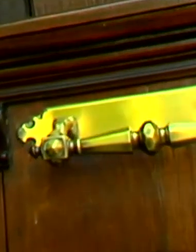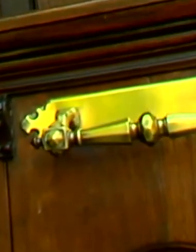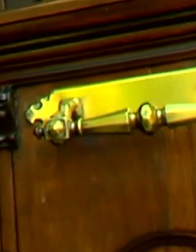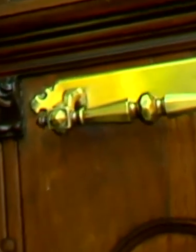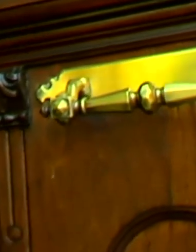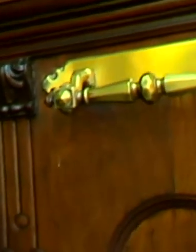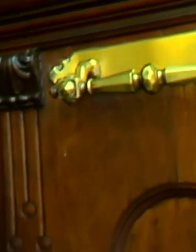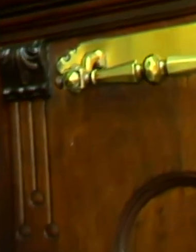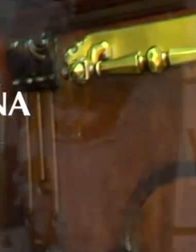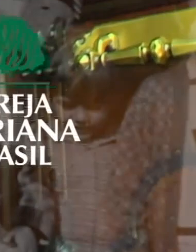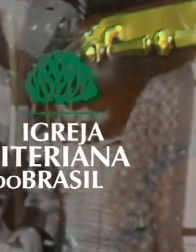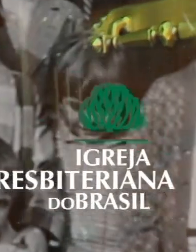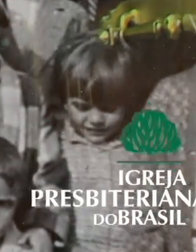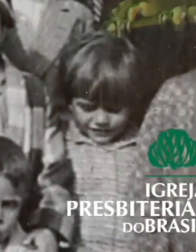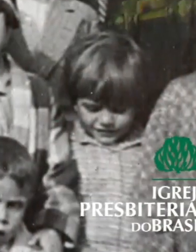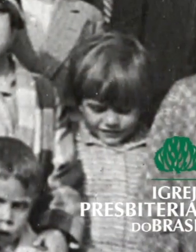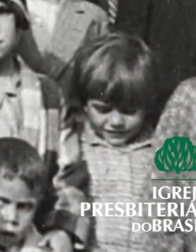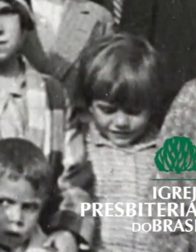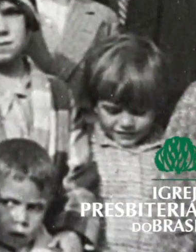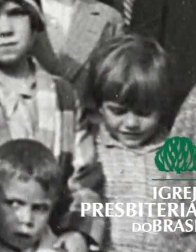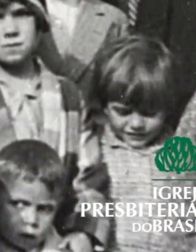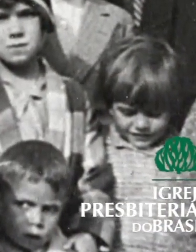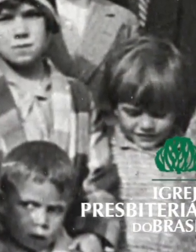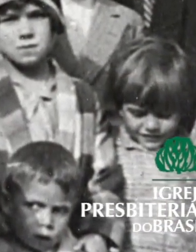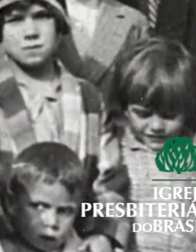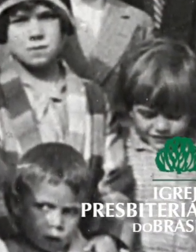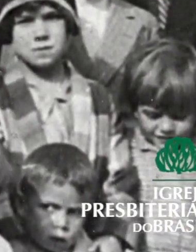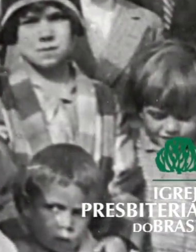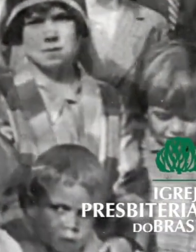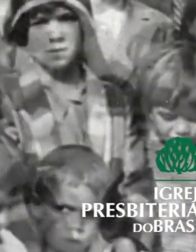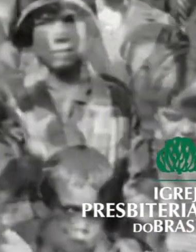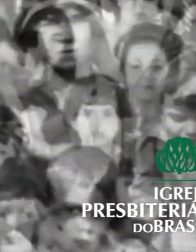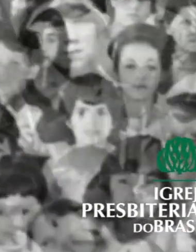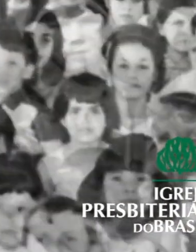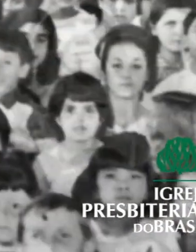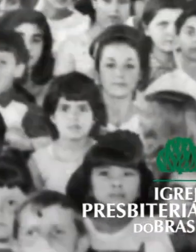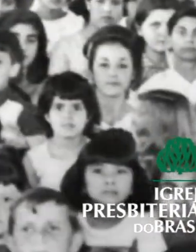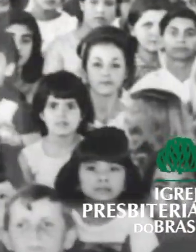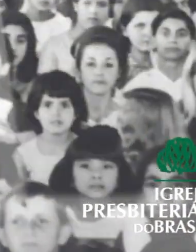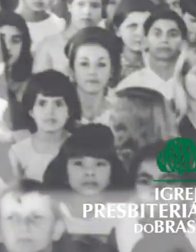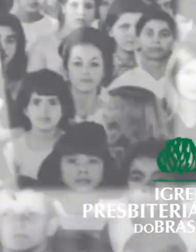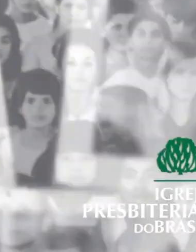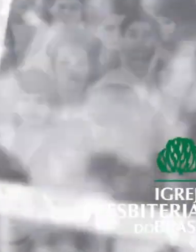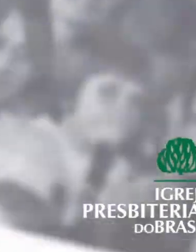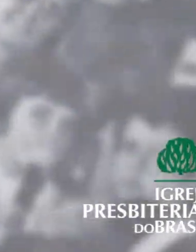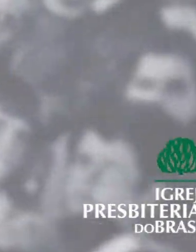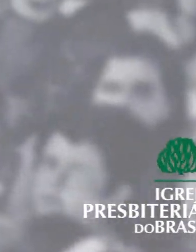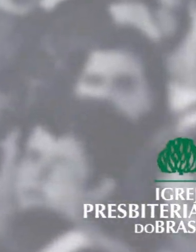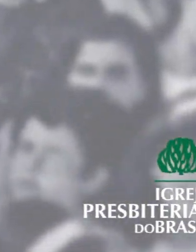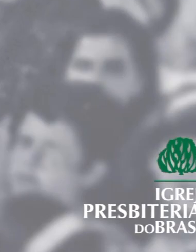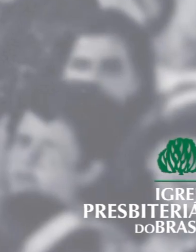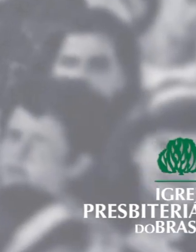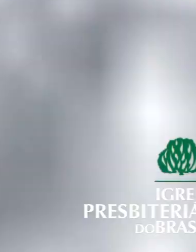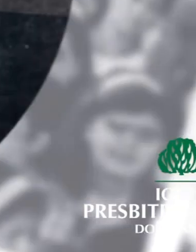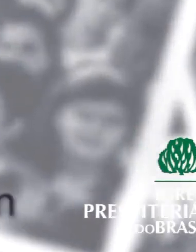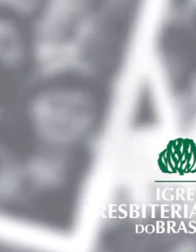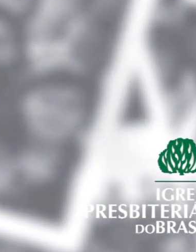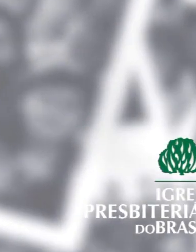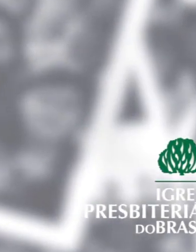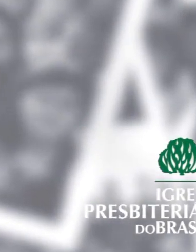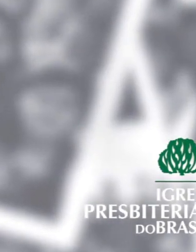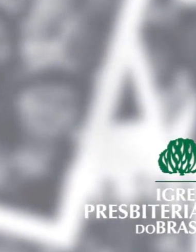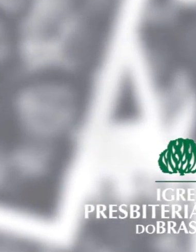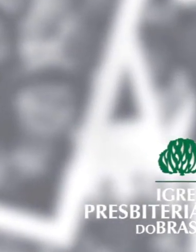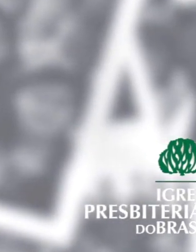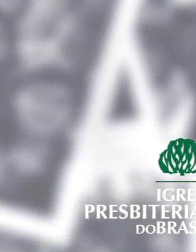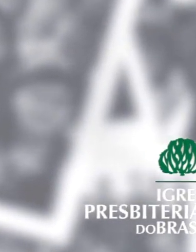presbiteriana do Brasil é fruto de uma ação missionária da igreja norte-americana. Que enviou o jovem pastor Ashbel